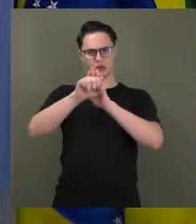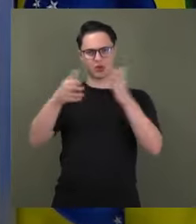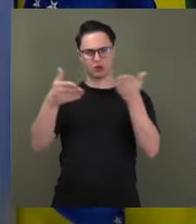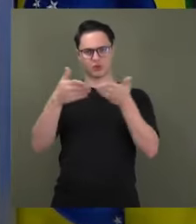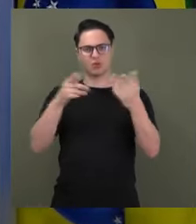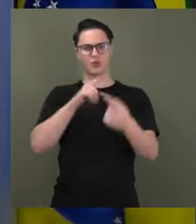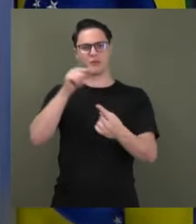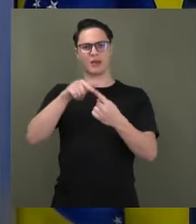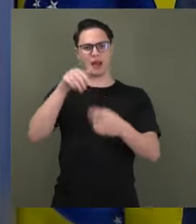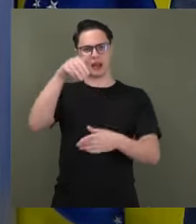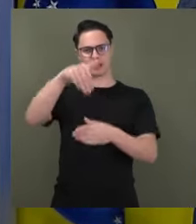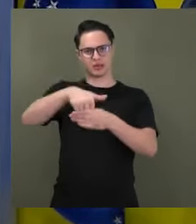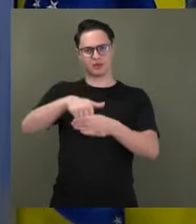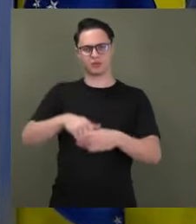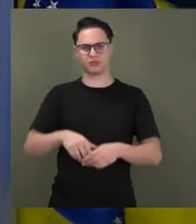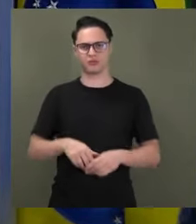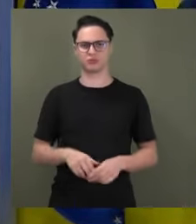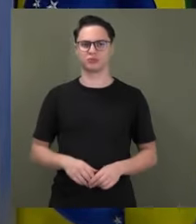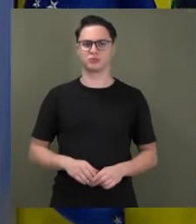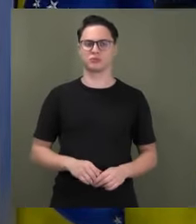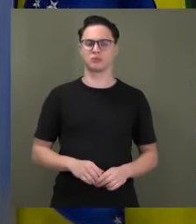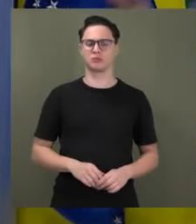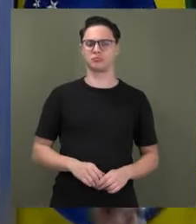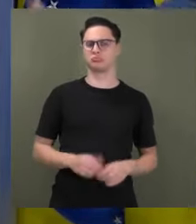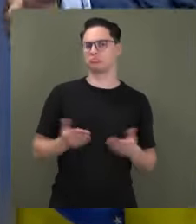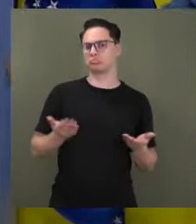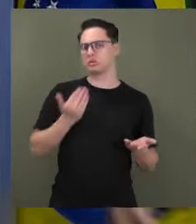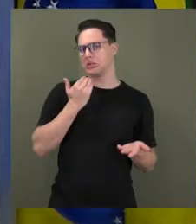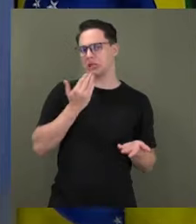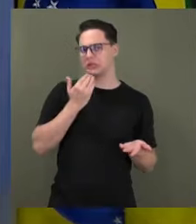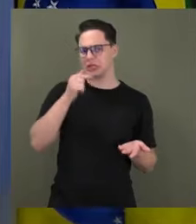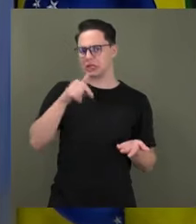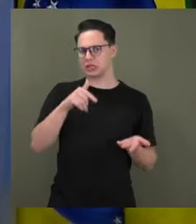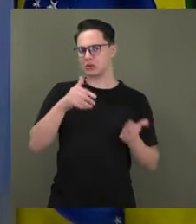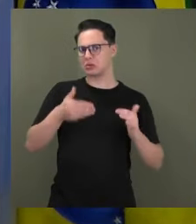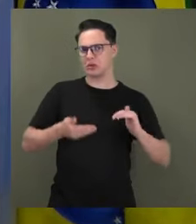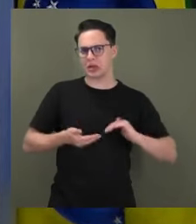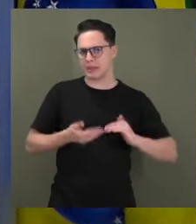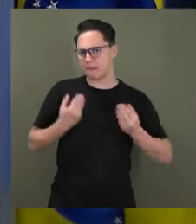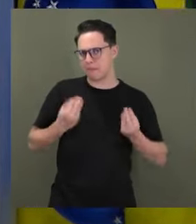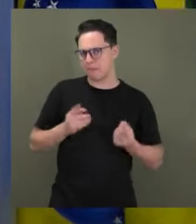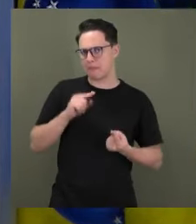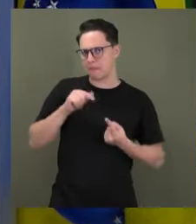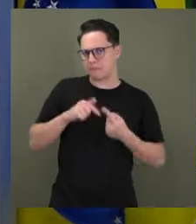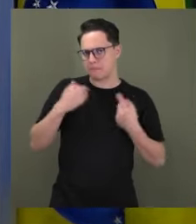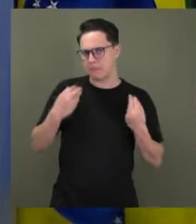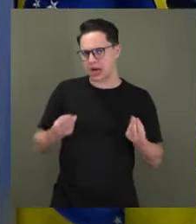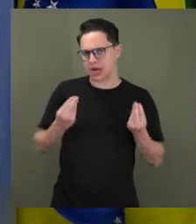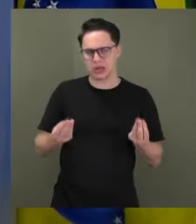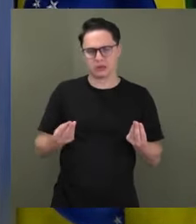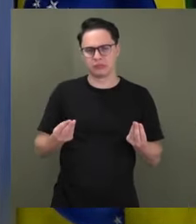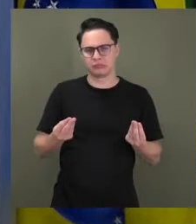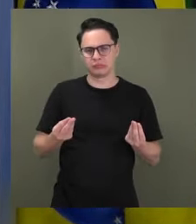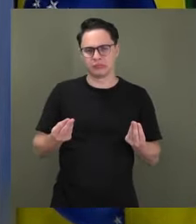para as eleições. O que é que adianta esse Congresso Nacional? O que é que adianta nós